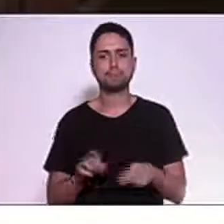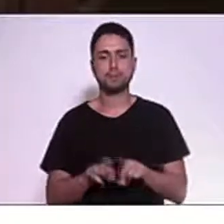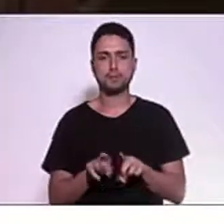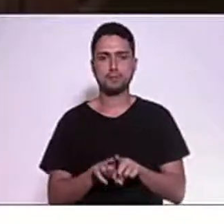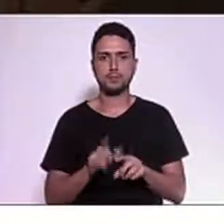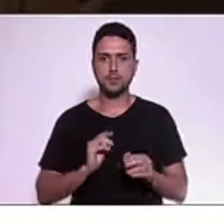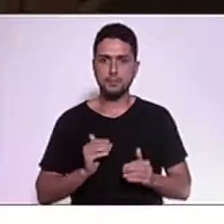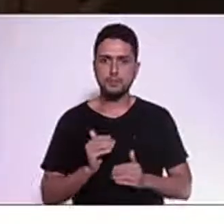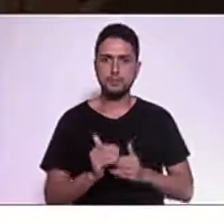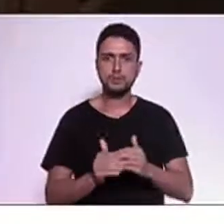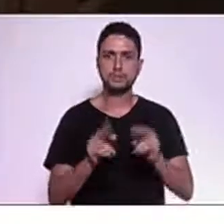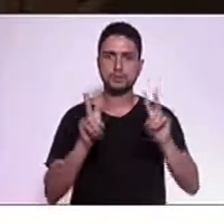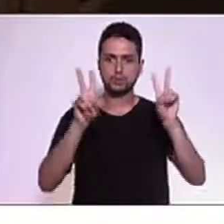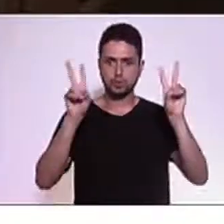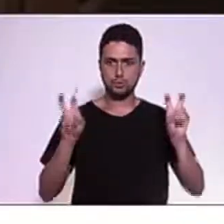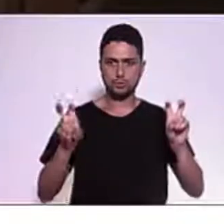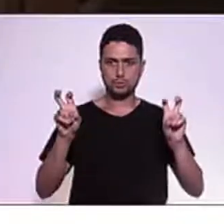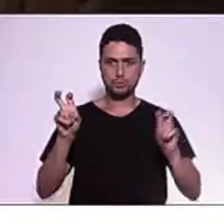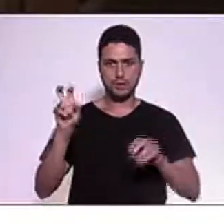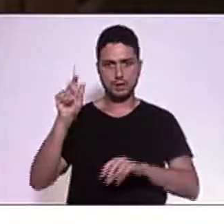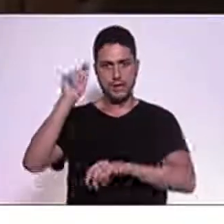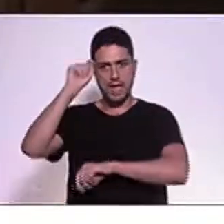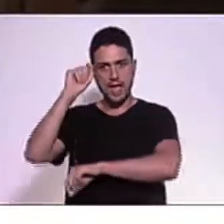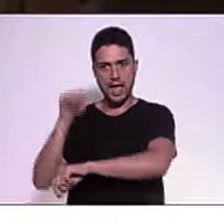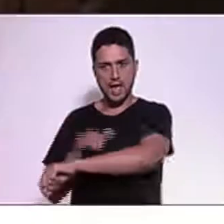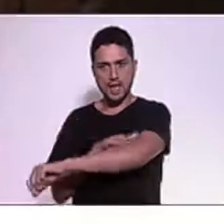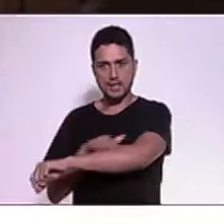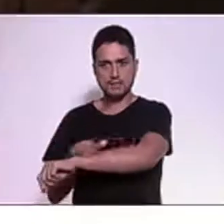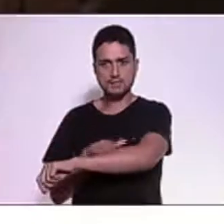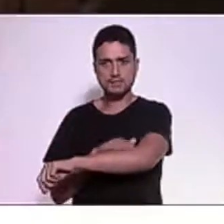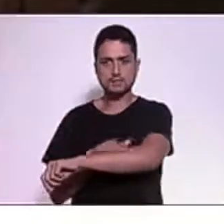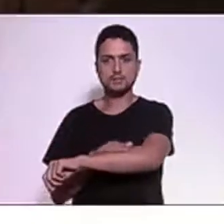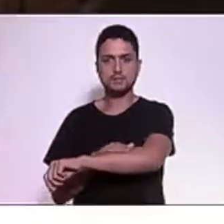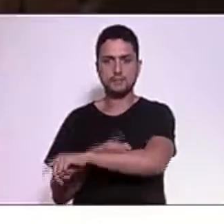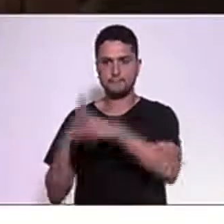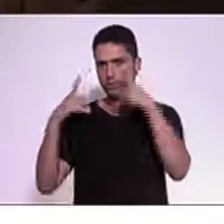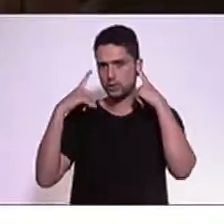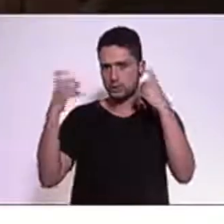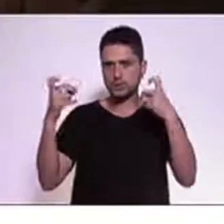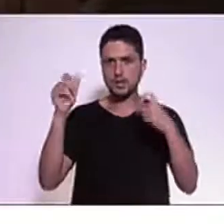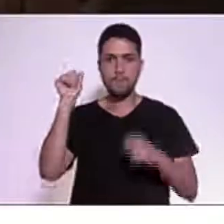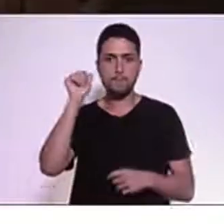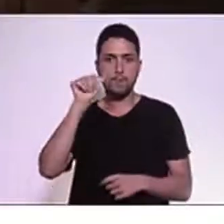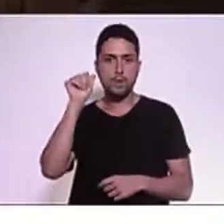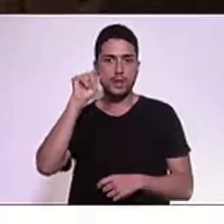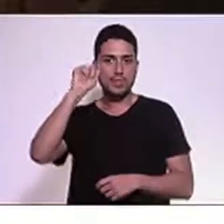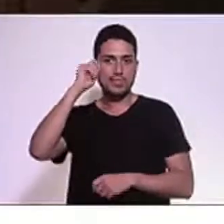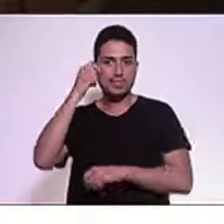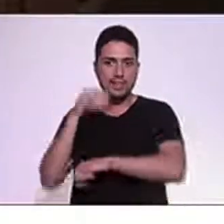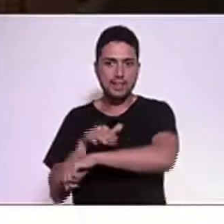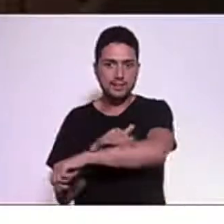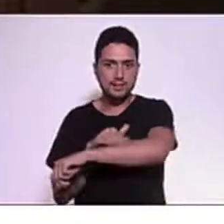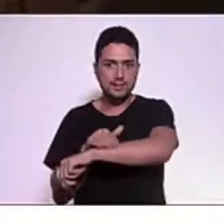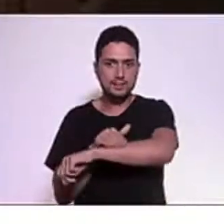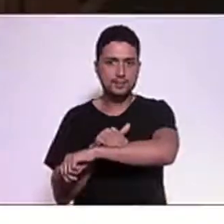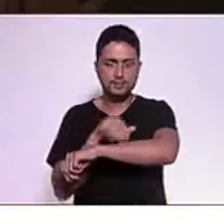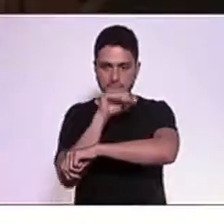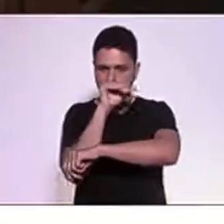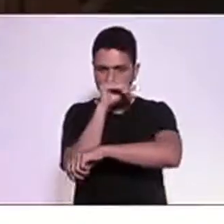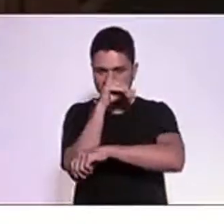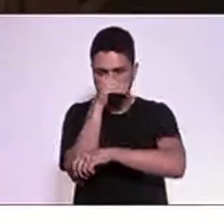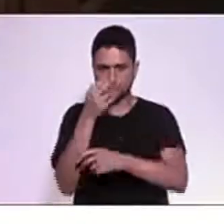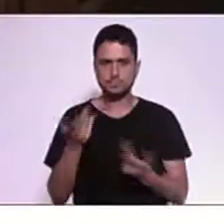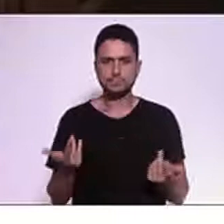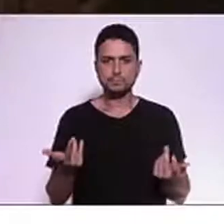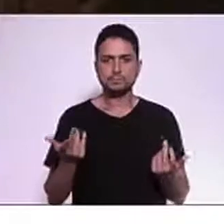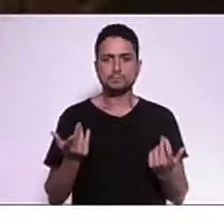caráter racial dessa violência, porque as mulheres negras, que estão muitas vezes submetidas a uma